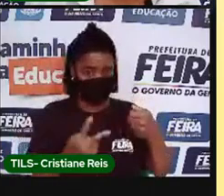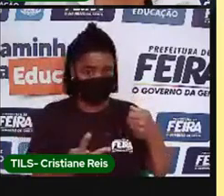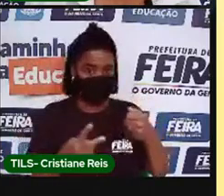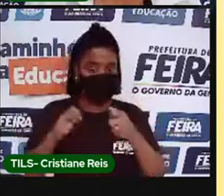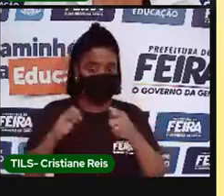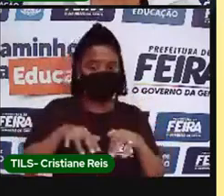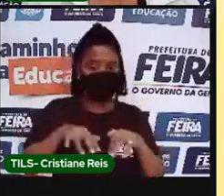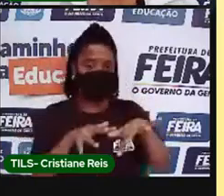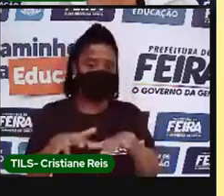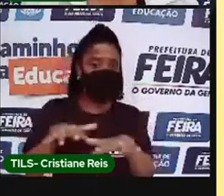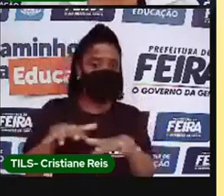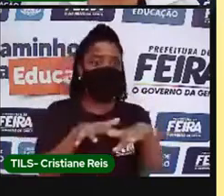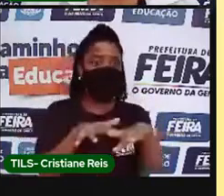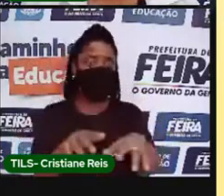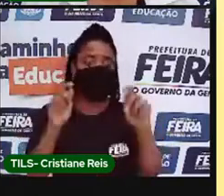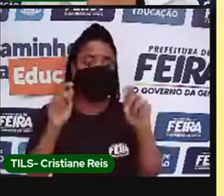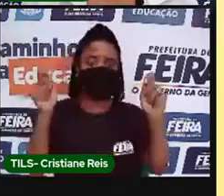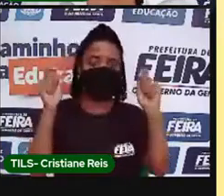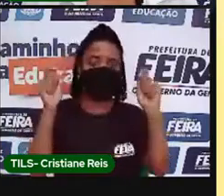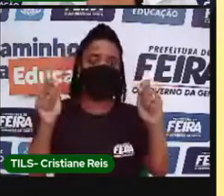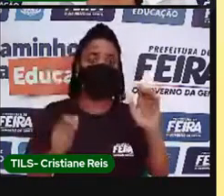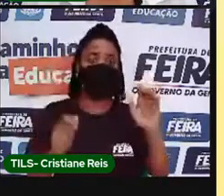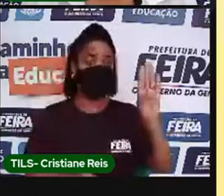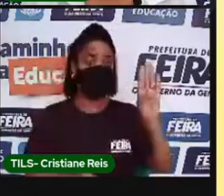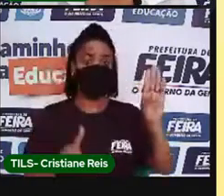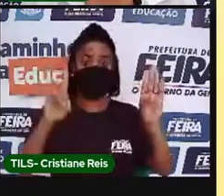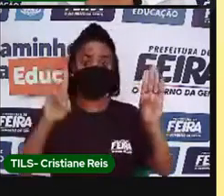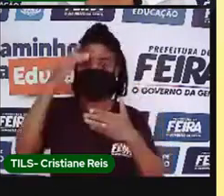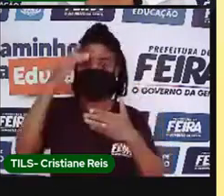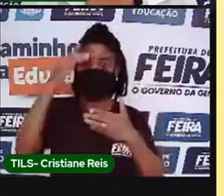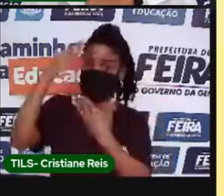Ou faz uma grande festa com os amigos?